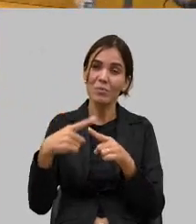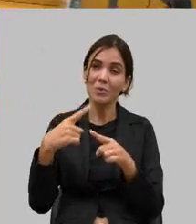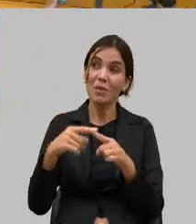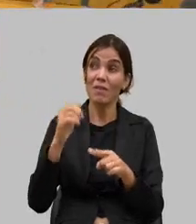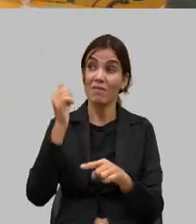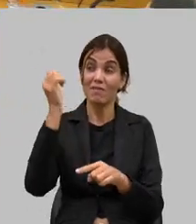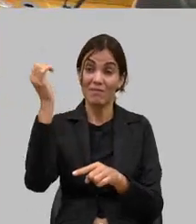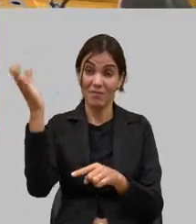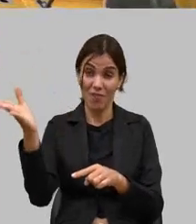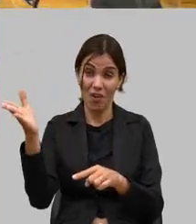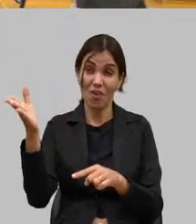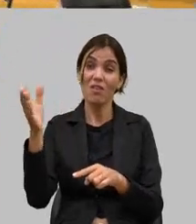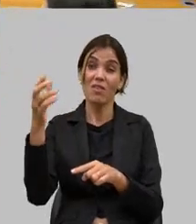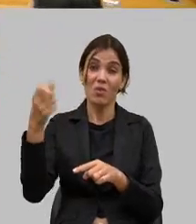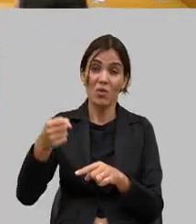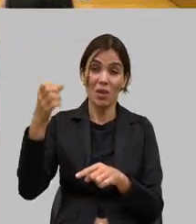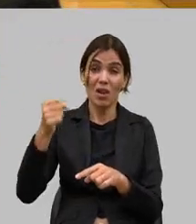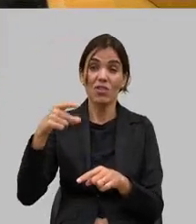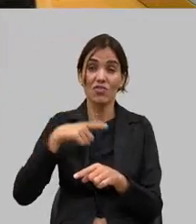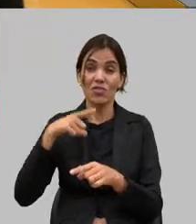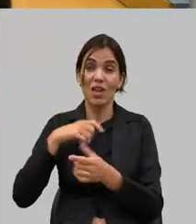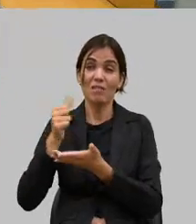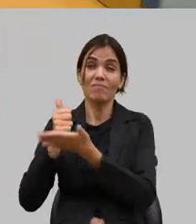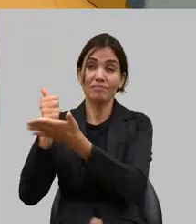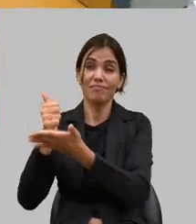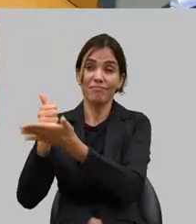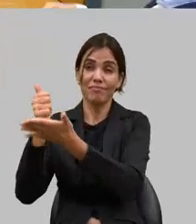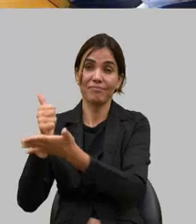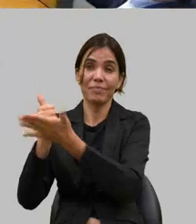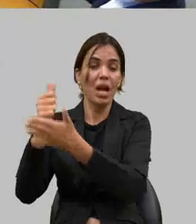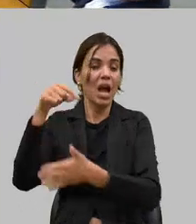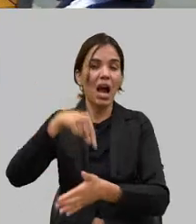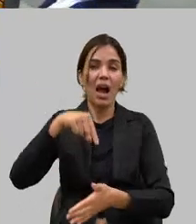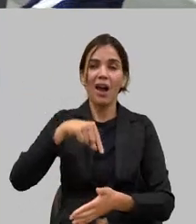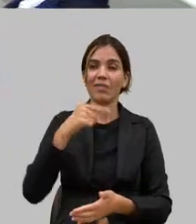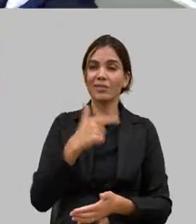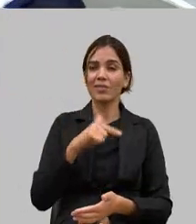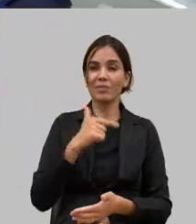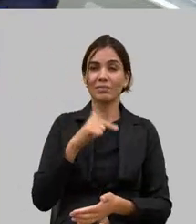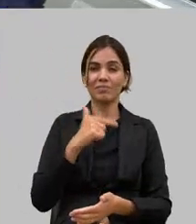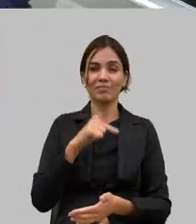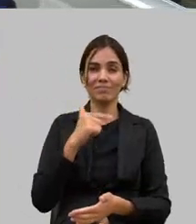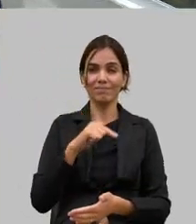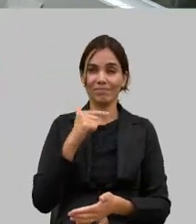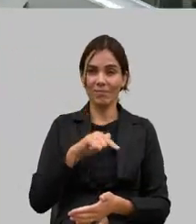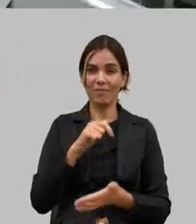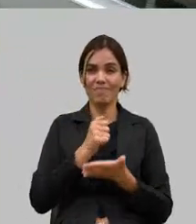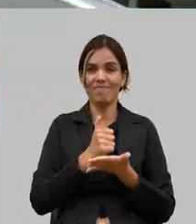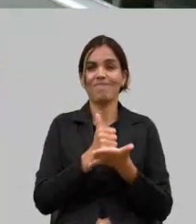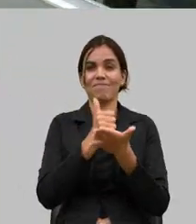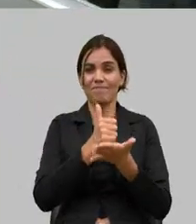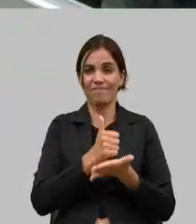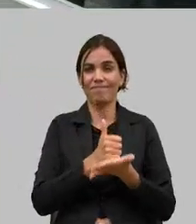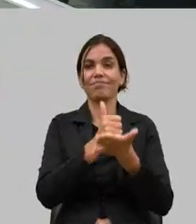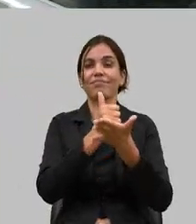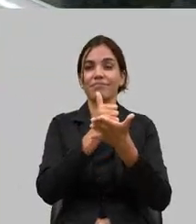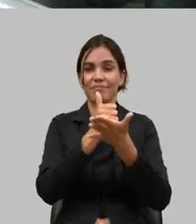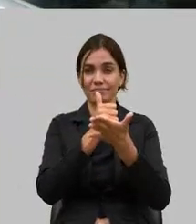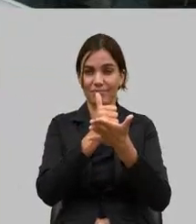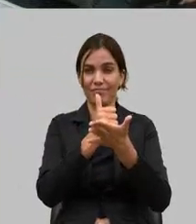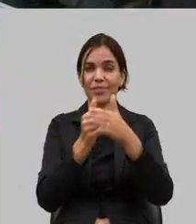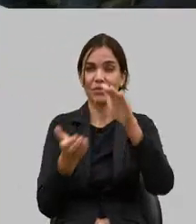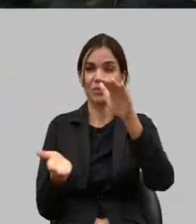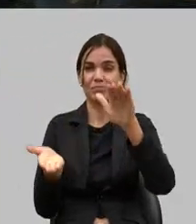temos subsídio então fica difícil concorrer quando você tem subsídio em países que estão colocando o preço aqui